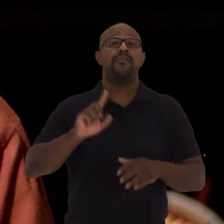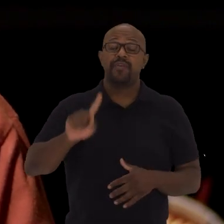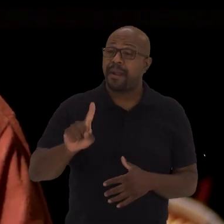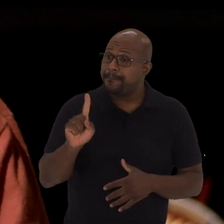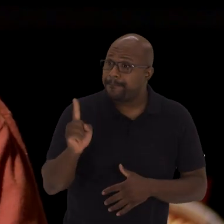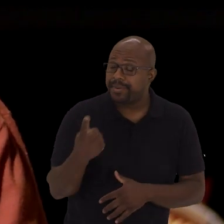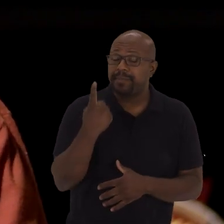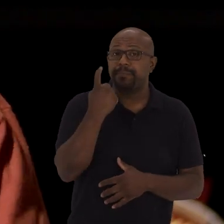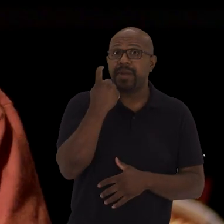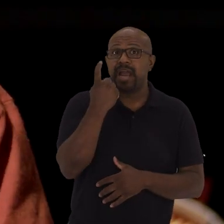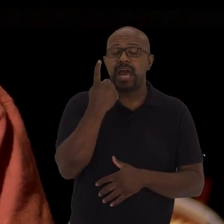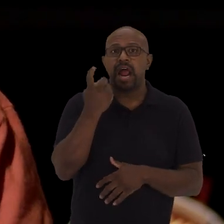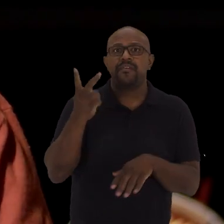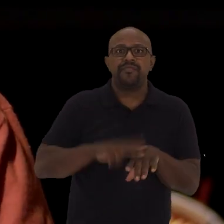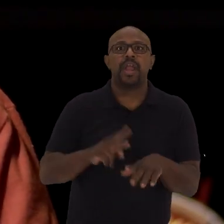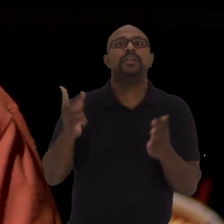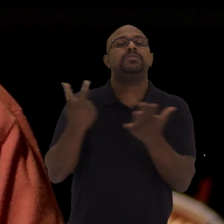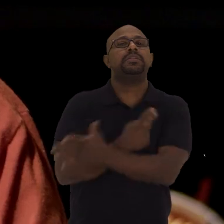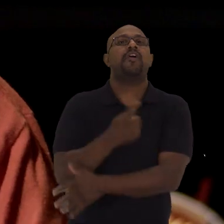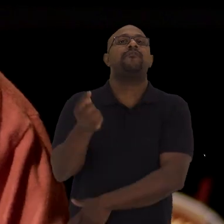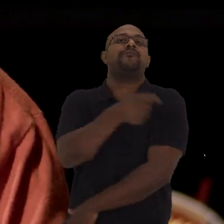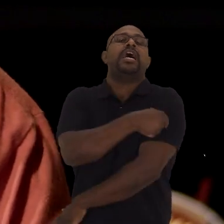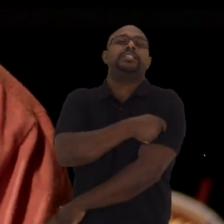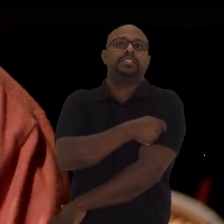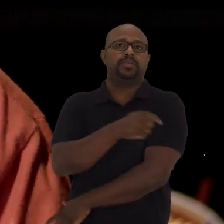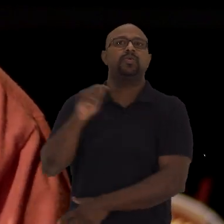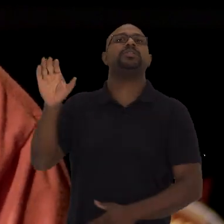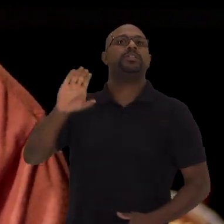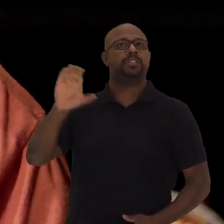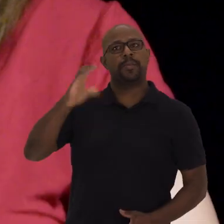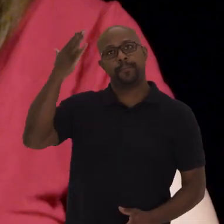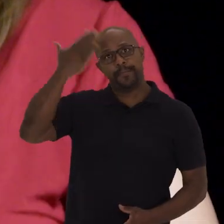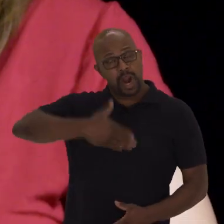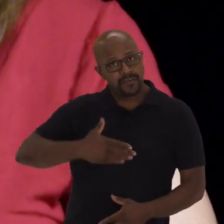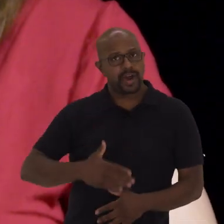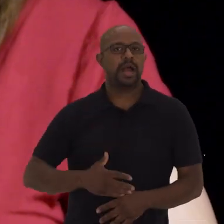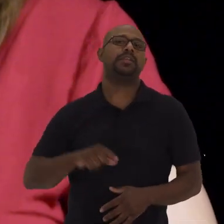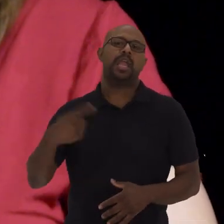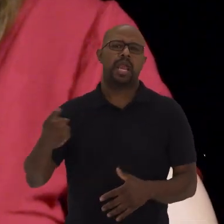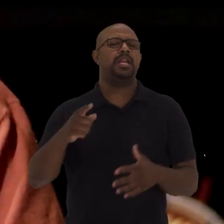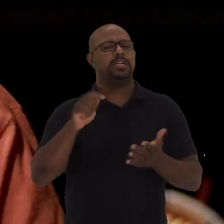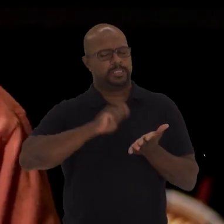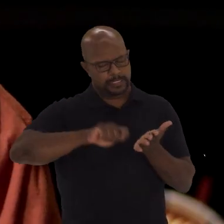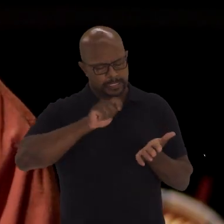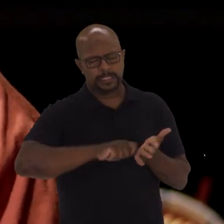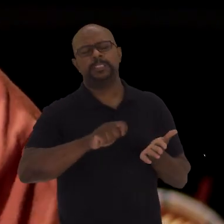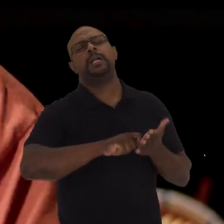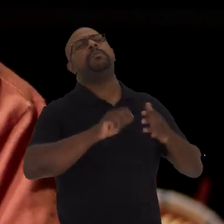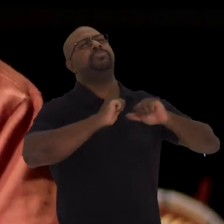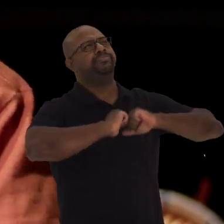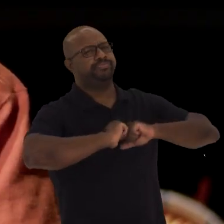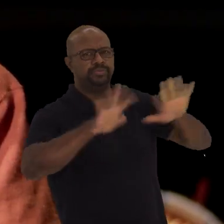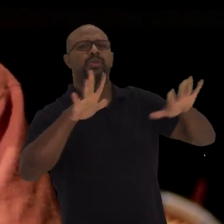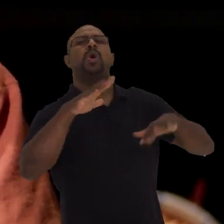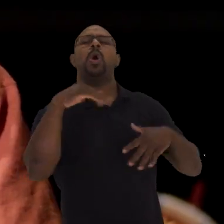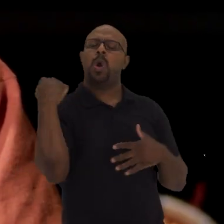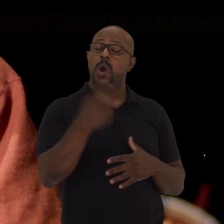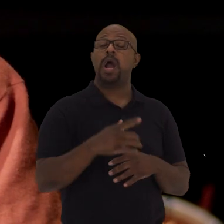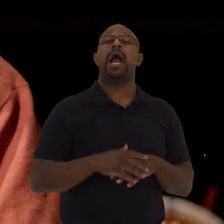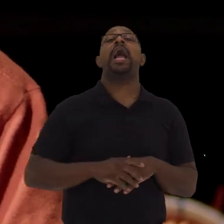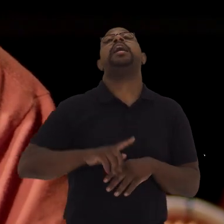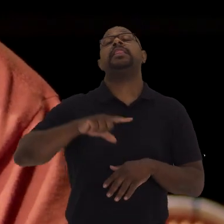vez Que houve a vacinação Cientificamente comprovada E aí ele publicou isso e tudo mais Depois disso